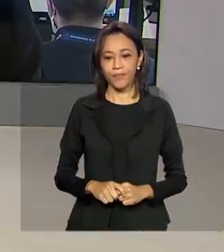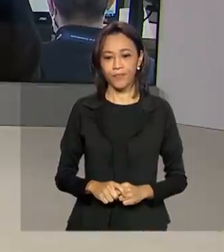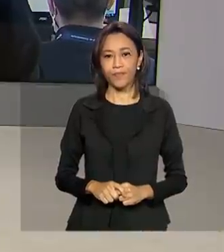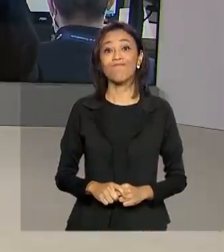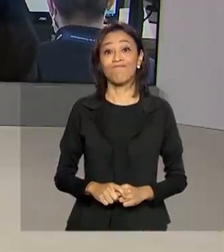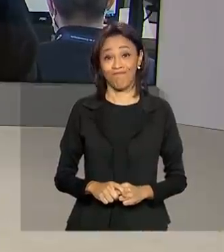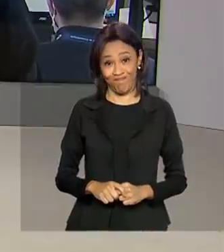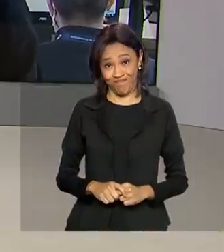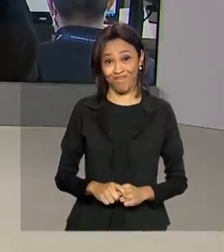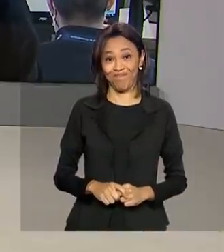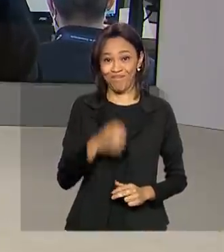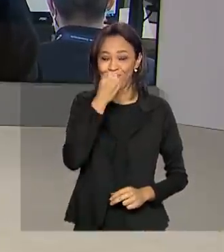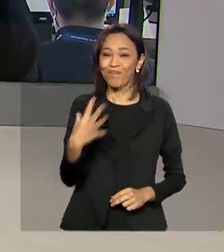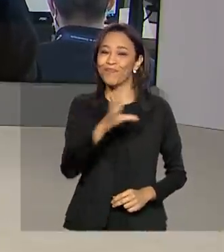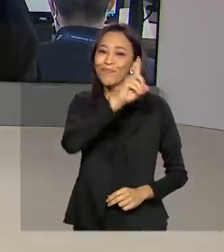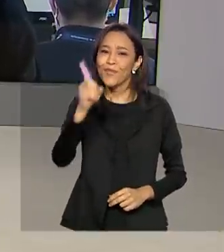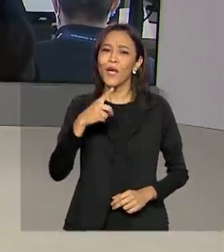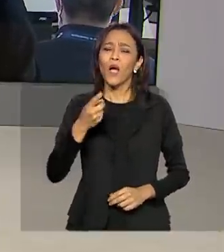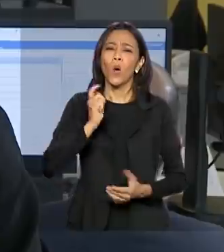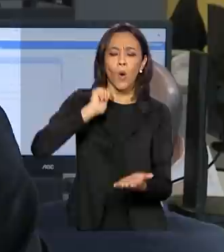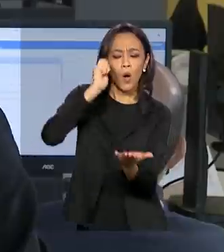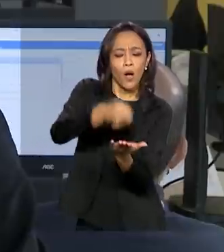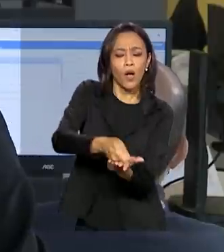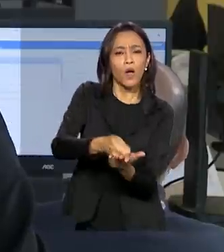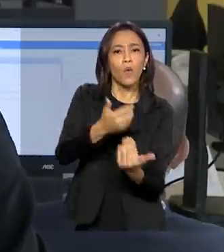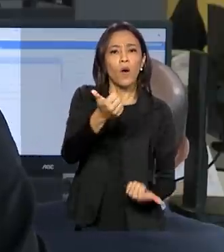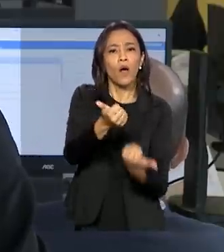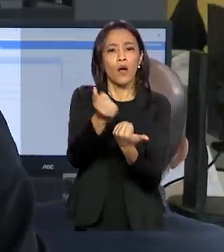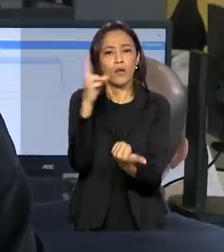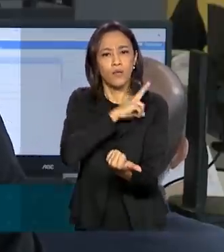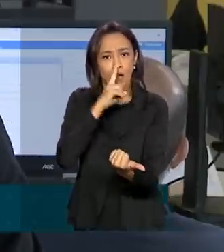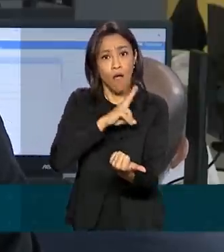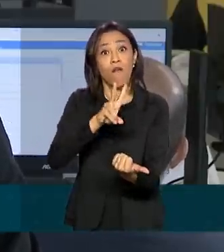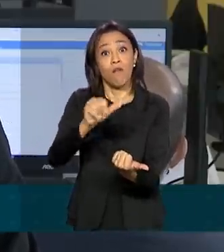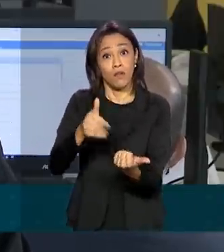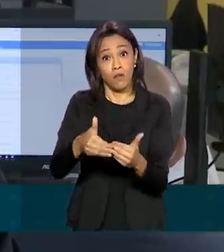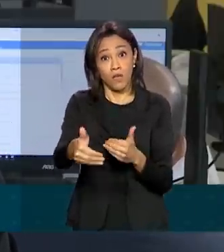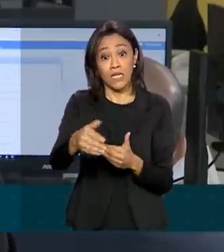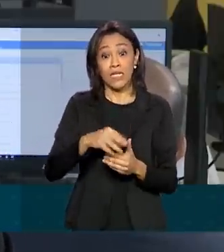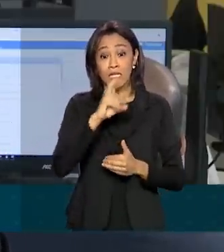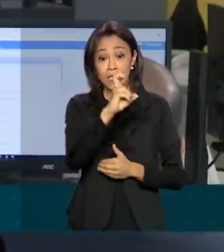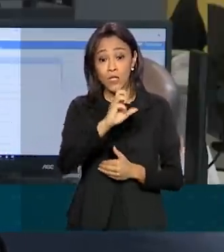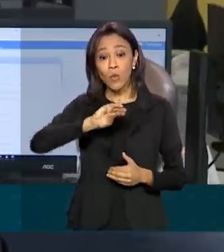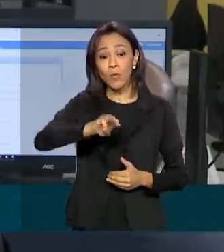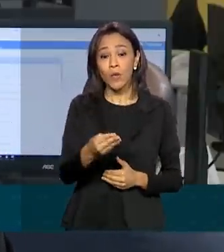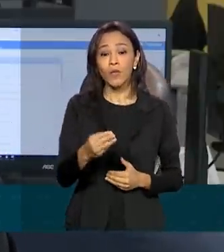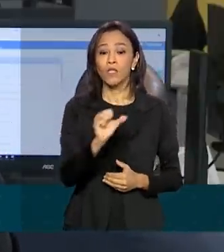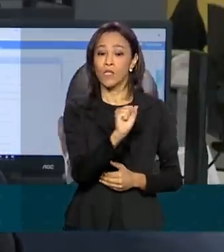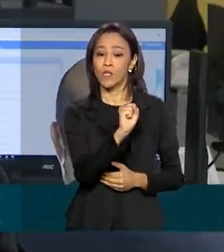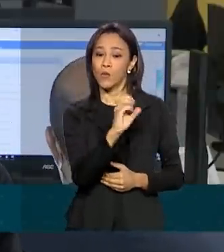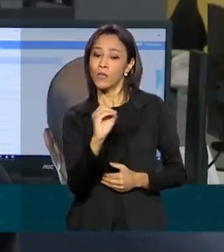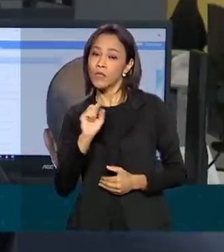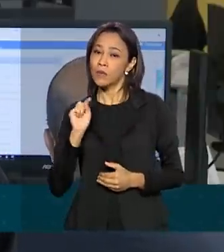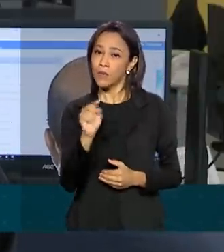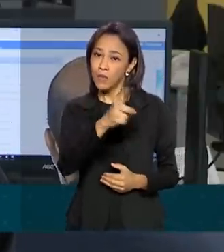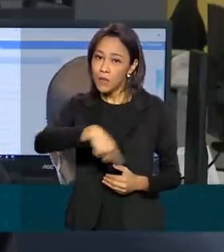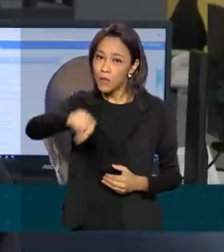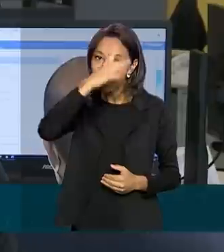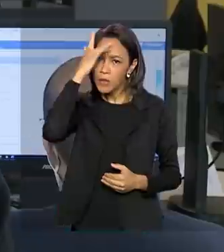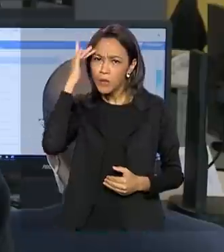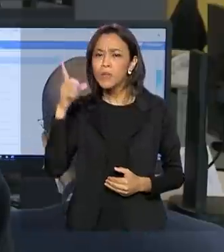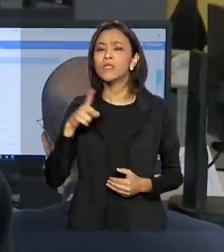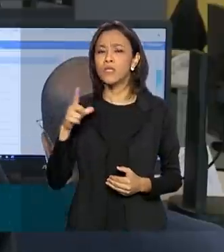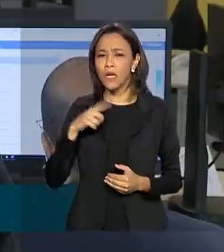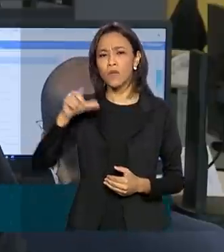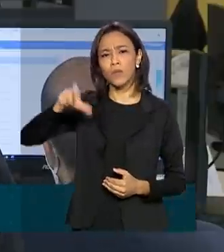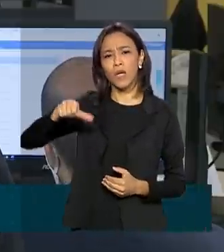Bom dia, Renata. O pagamento do auxílio emergencial será feito a 5,8 milhões de trabalhadores, incluindo beneficiários do